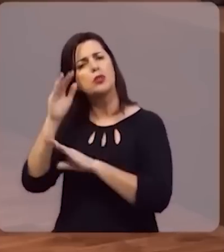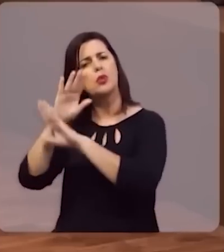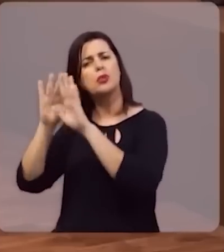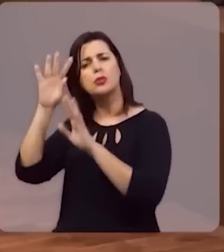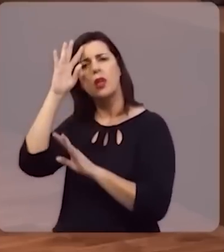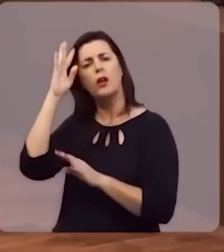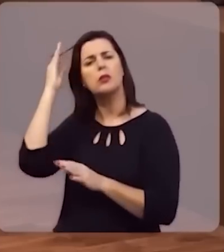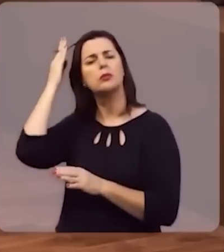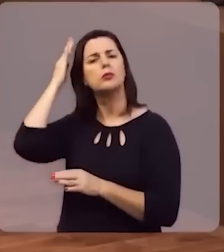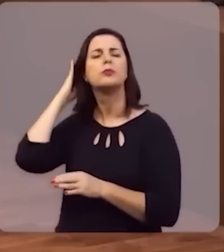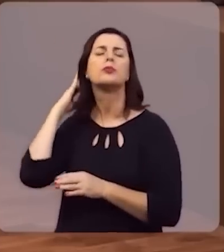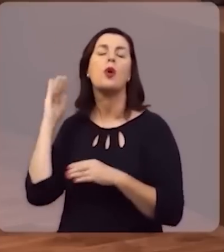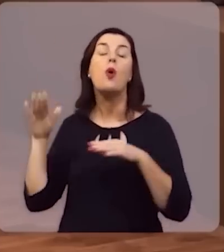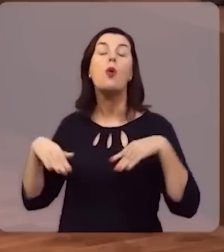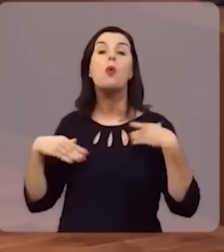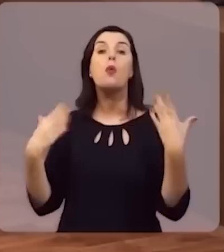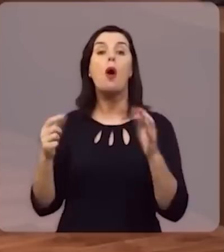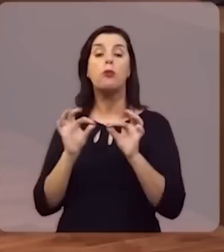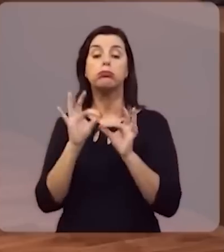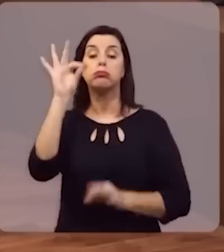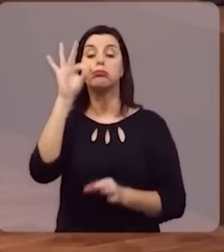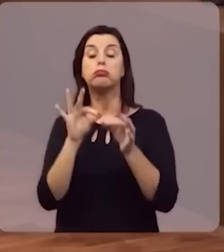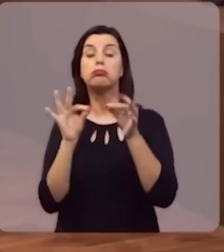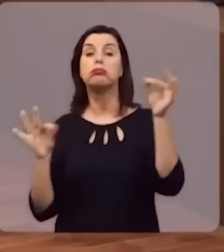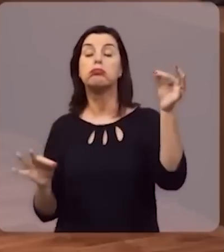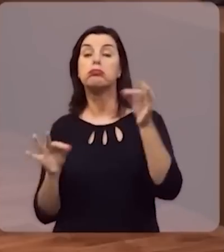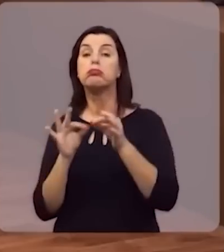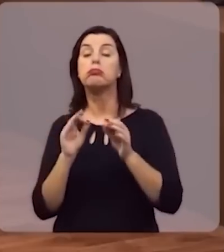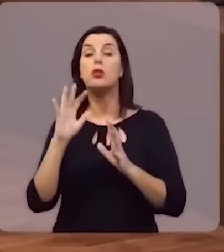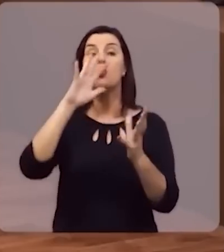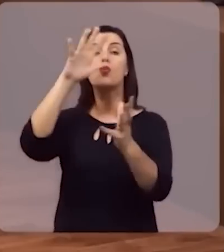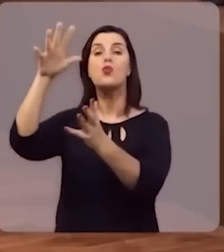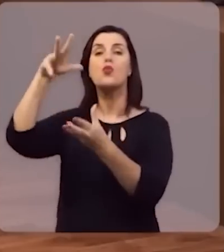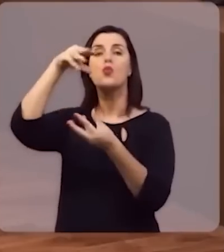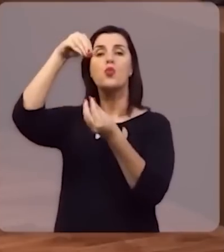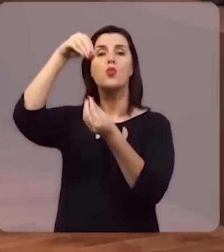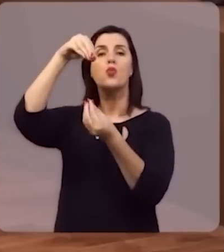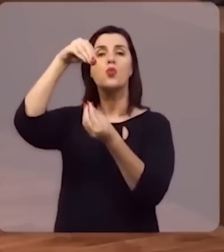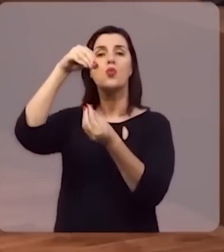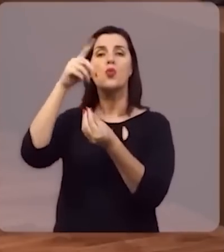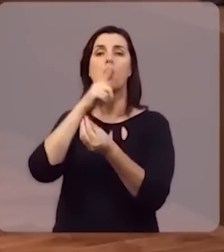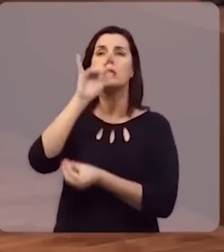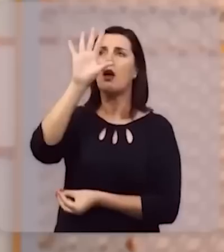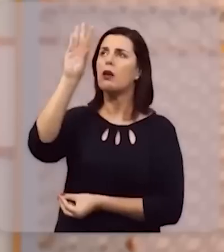seja o seu conhecimento, qual é o tamanho exato do universo que ele mede a palmos?